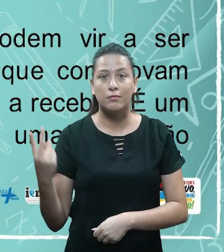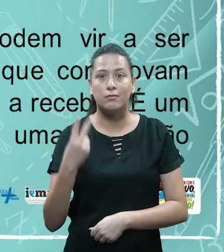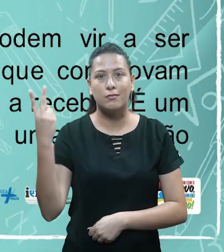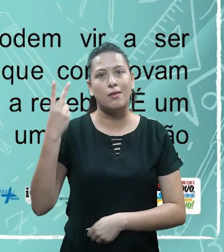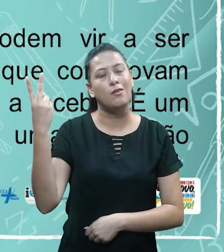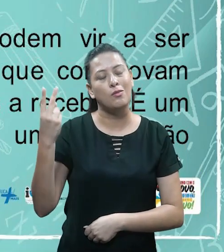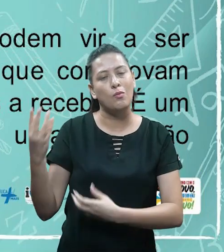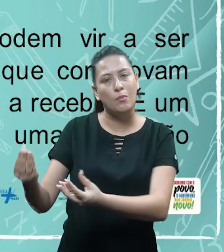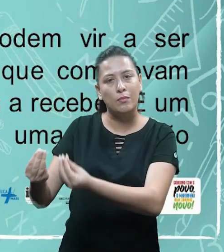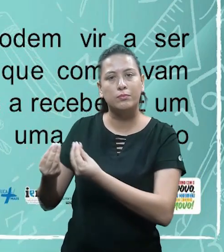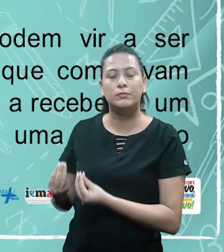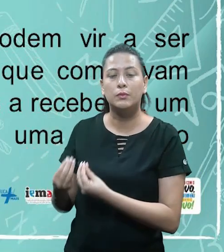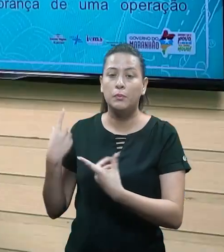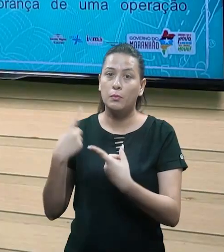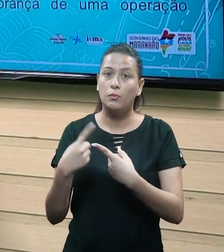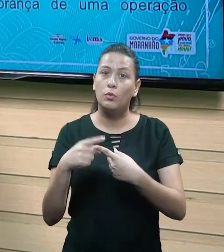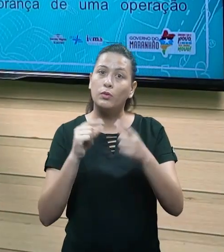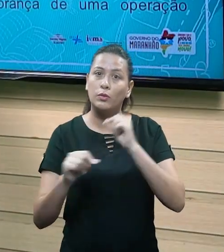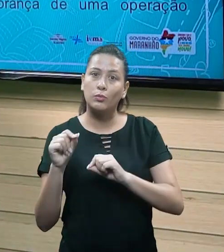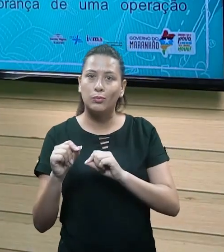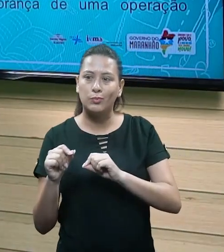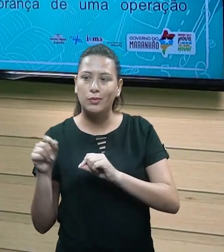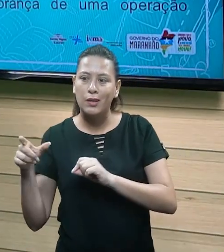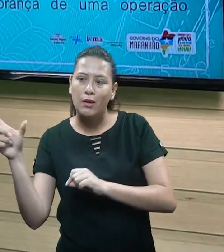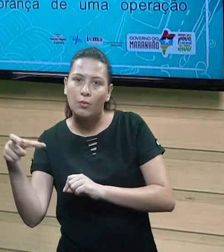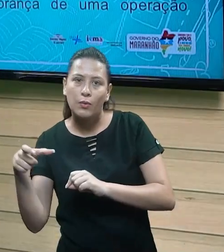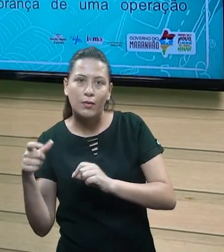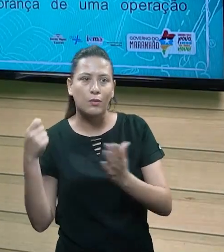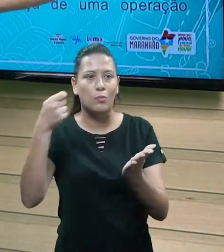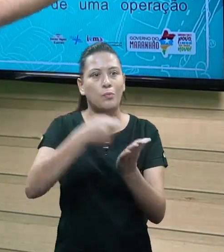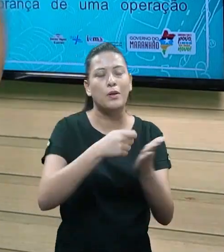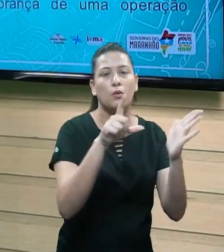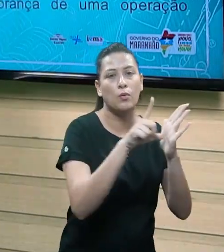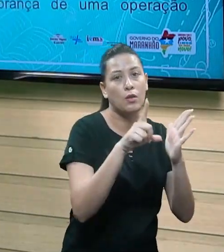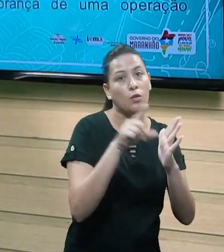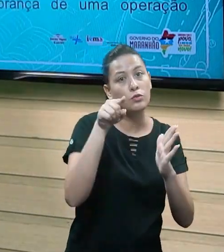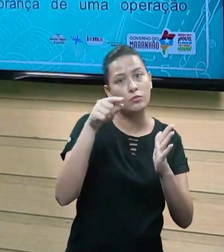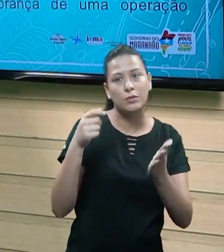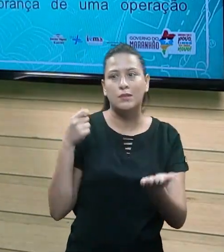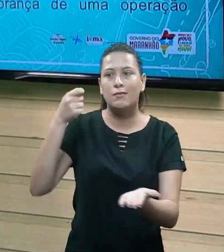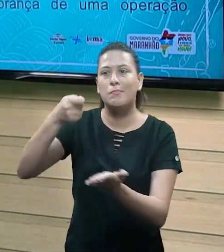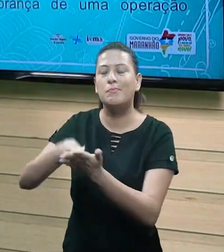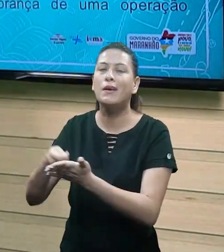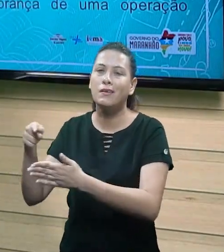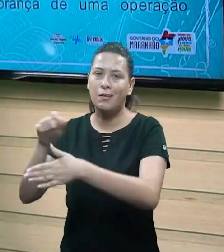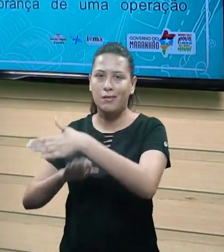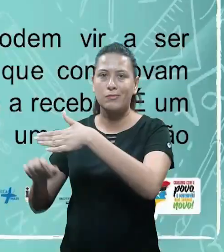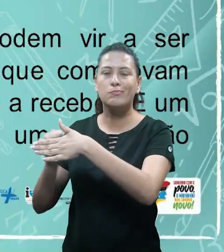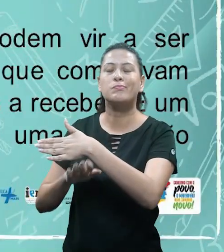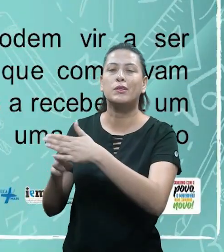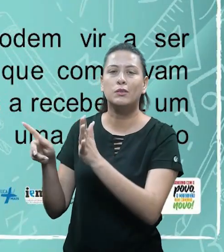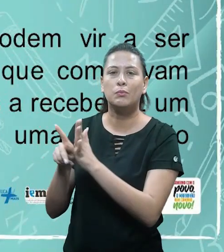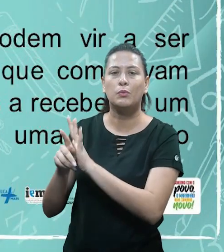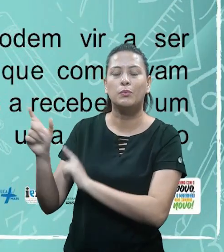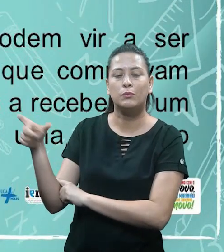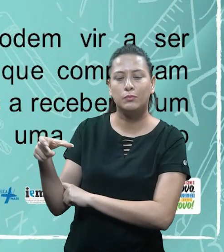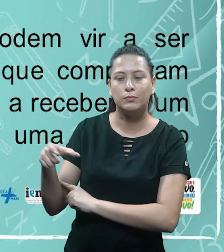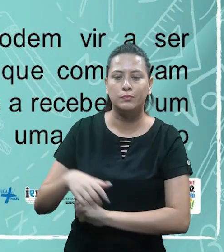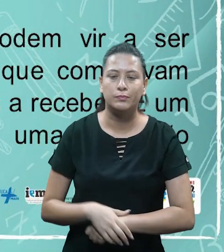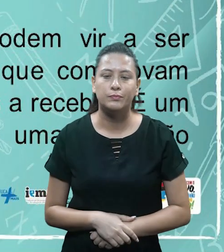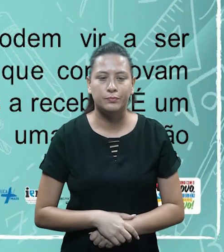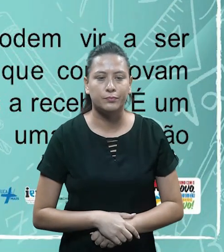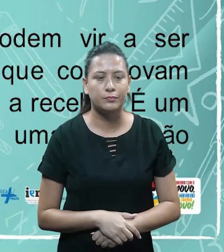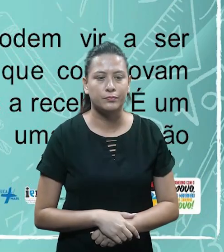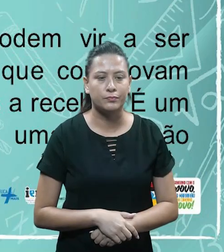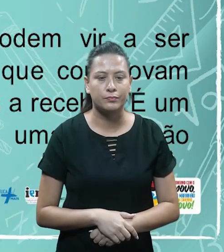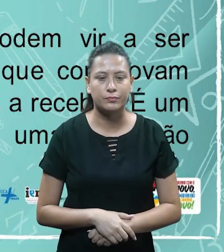possui valores a receber. Ela possui valores a receber porque ela quitou a sua dívida com a empresa e você paga ela a partir desse momento, ok? É um